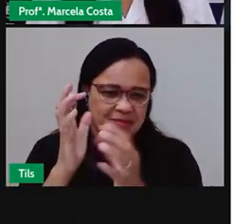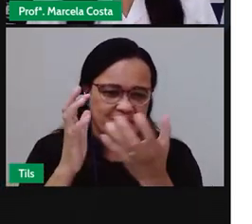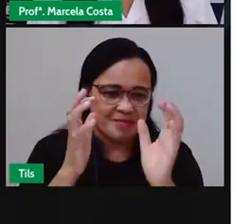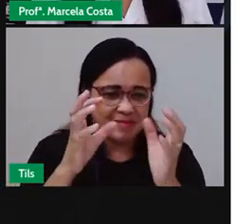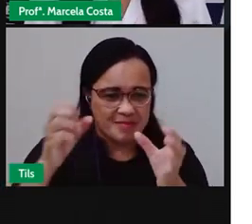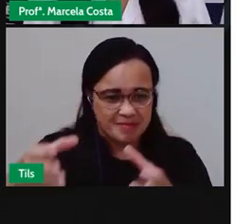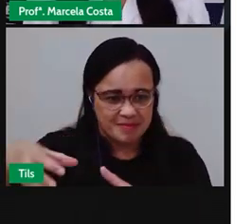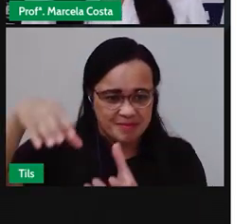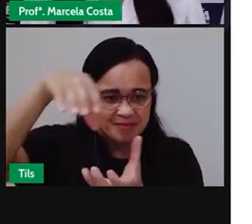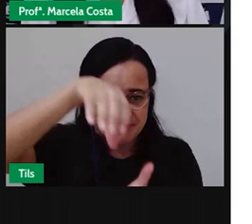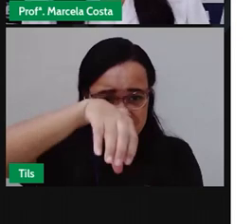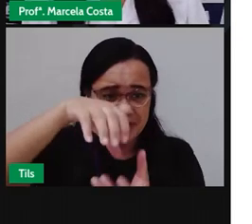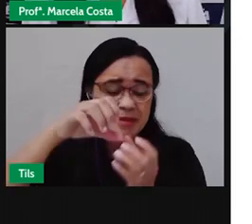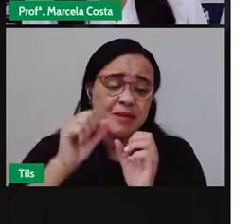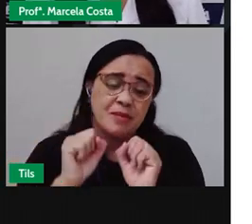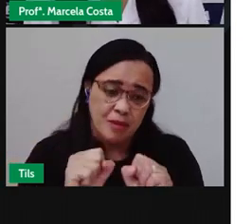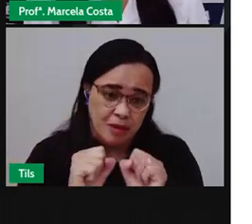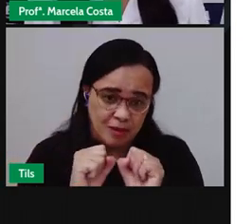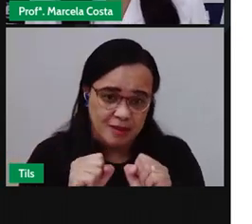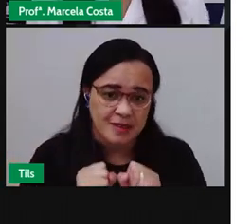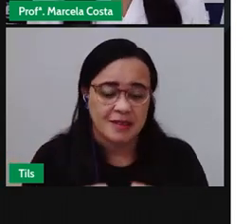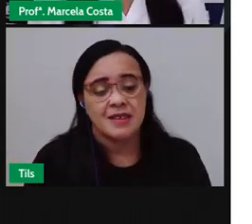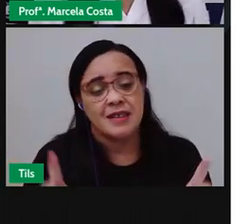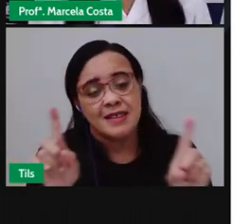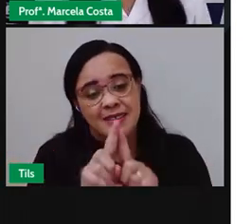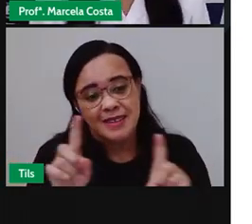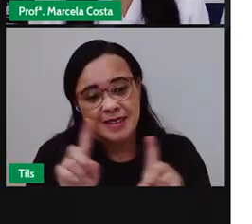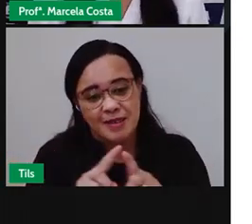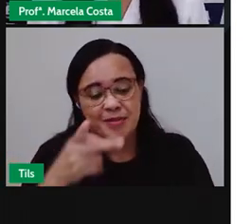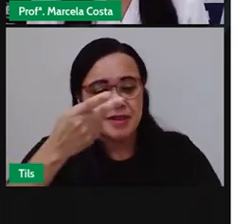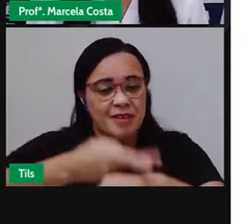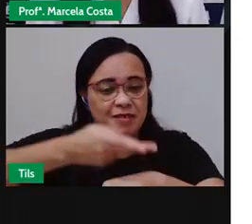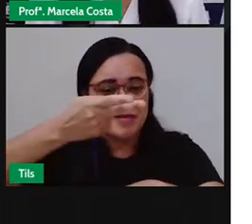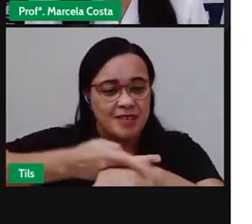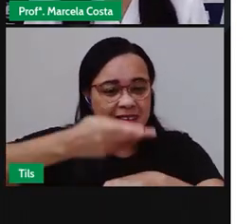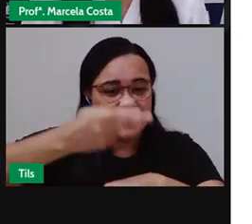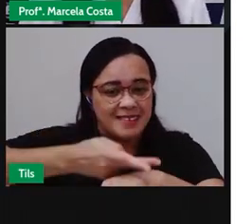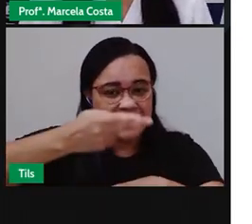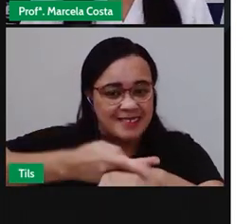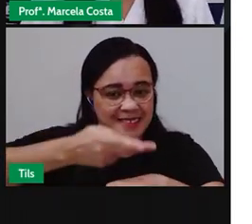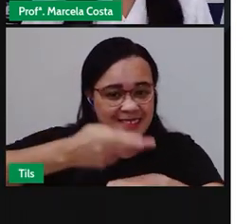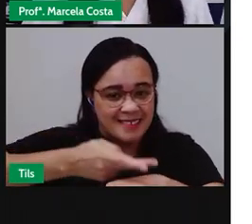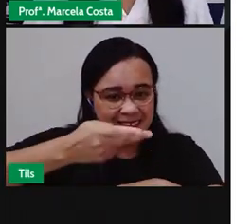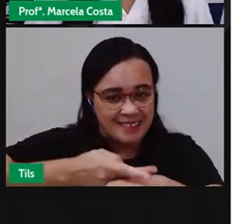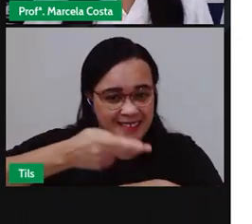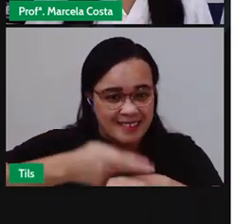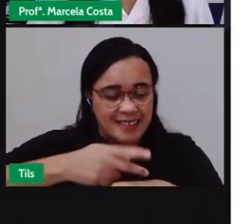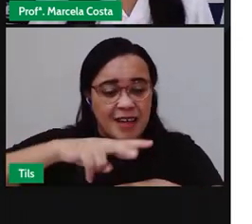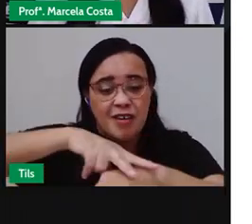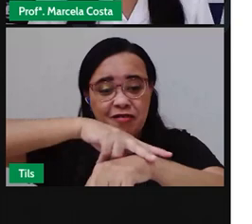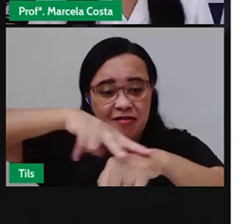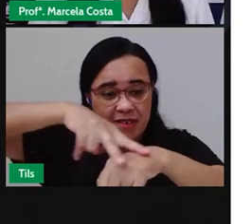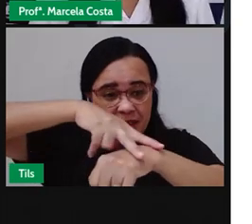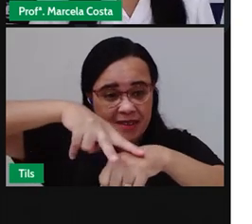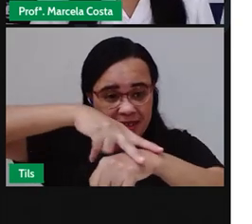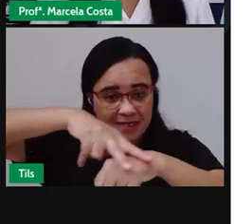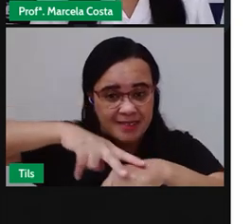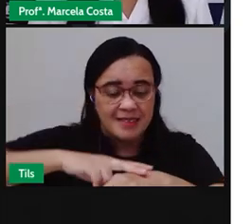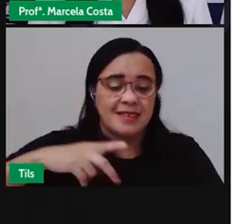Você também pode separar ali o vidro as latinhas de metal,